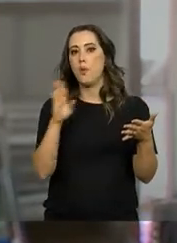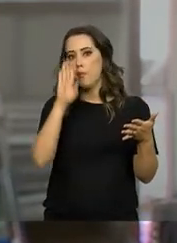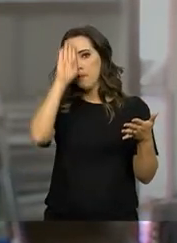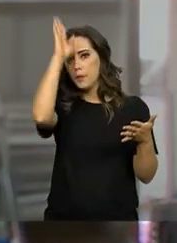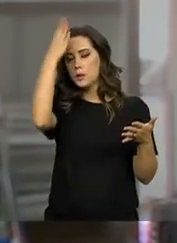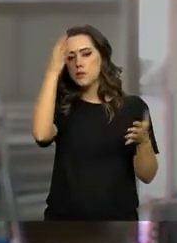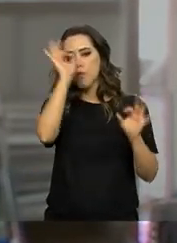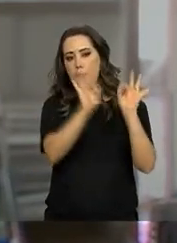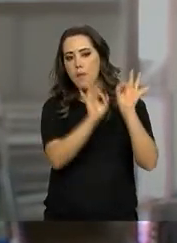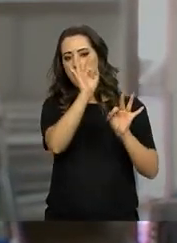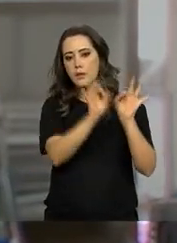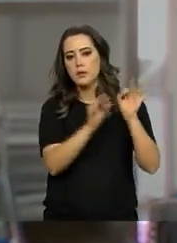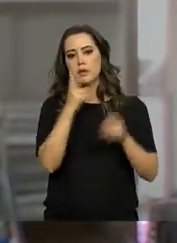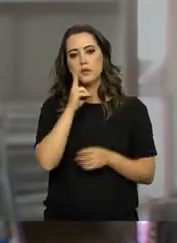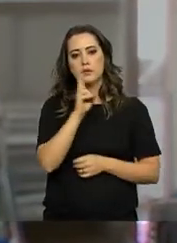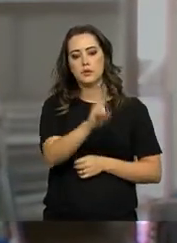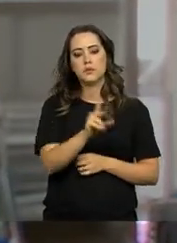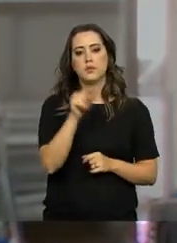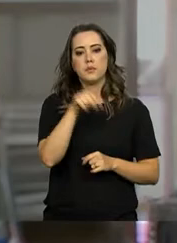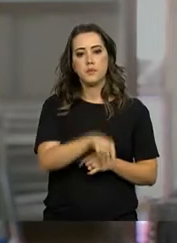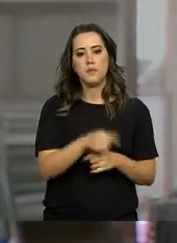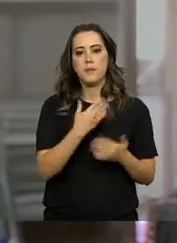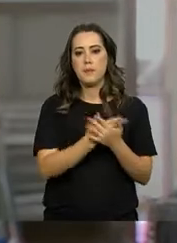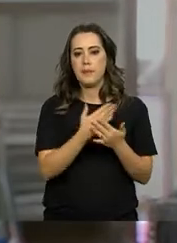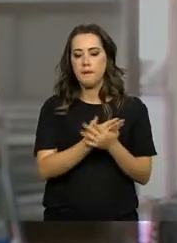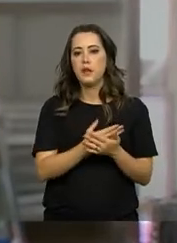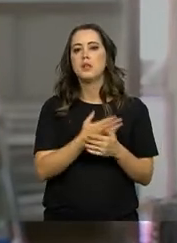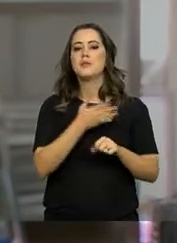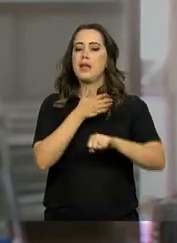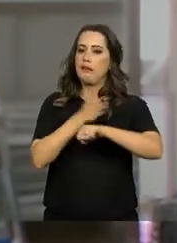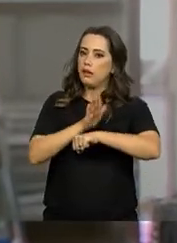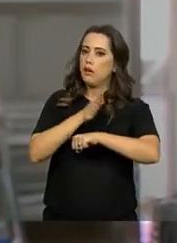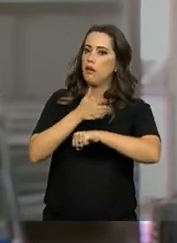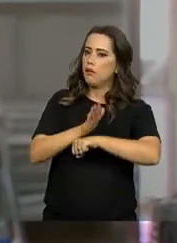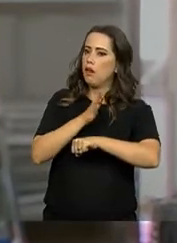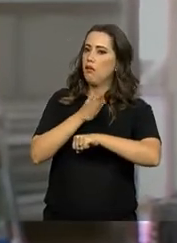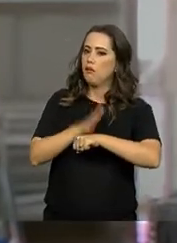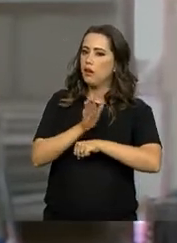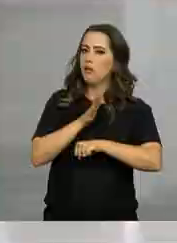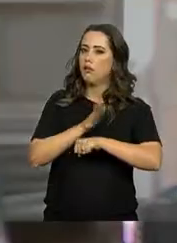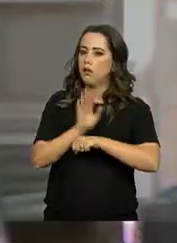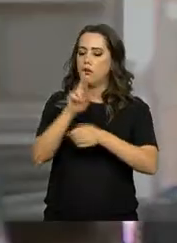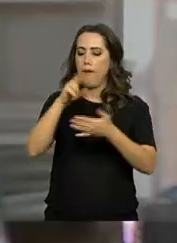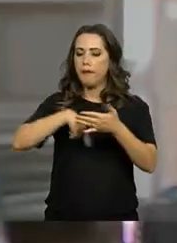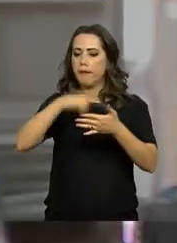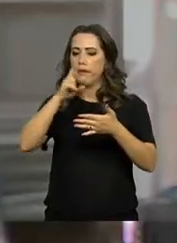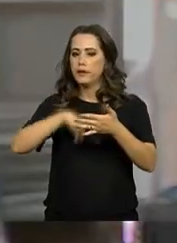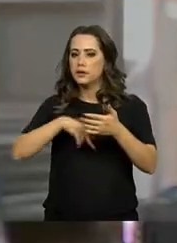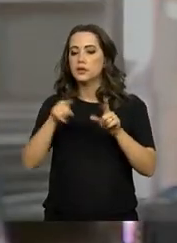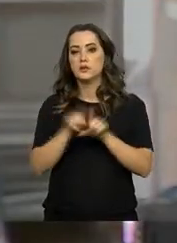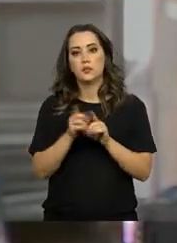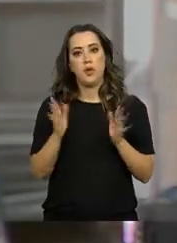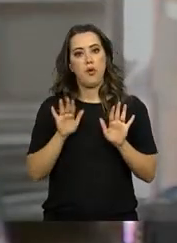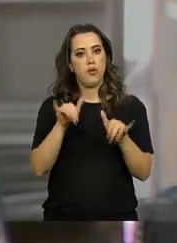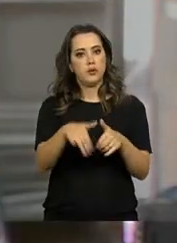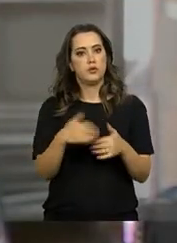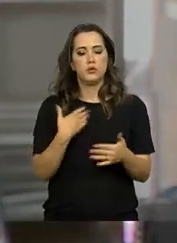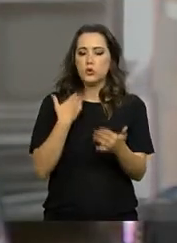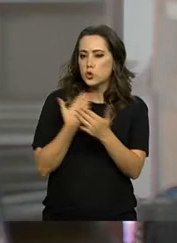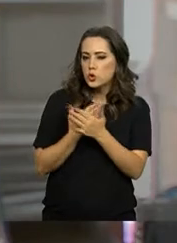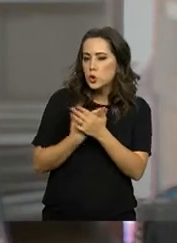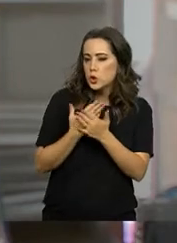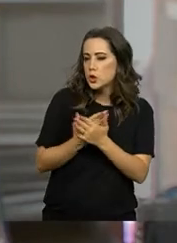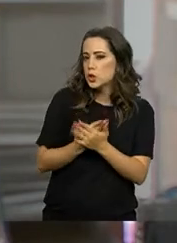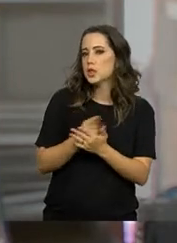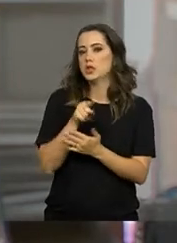Enem. Aqui a gente vê muito isso. E o treino, né? A gente está treinando bastante também. Agora na reta final eu estou dedicando todo o meu tempo e eu